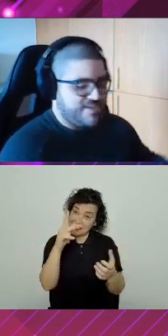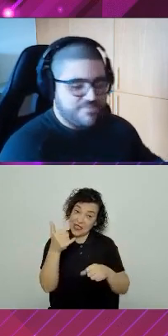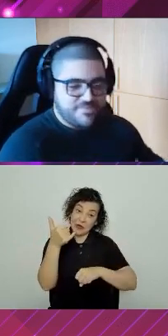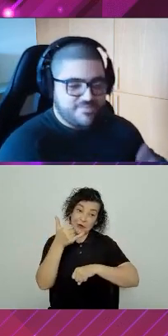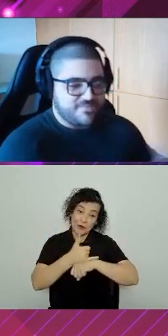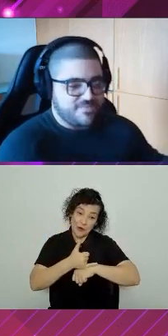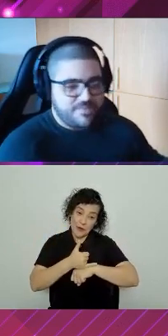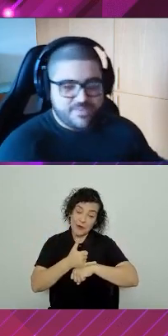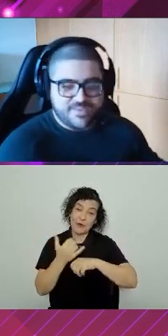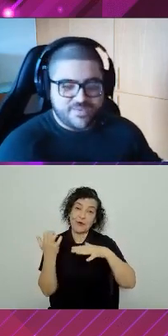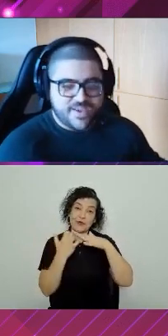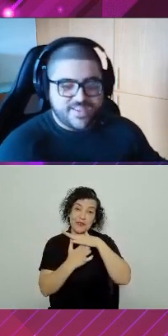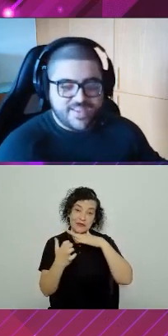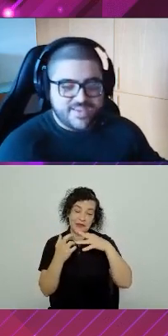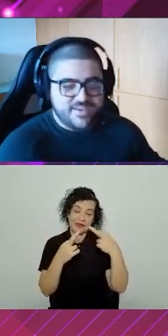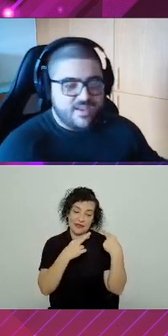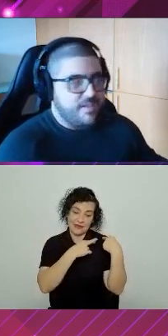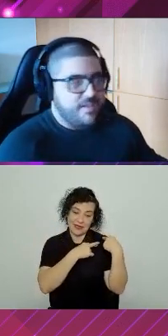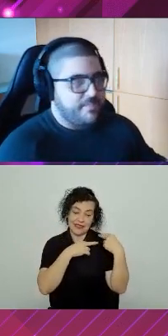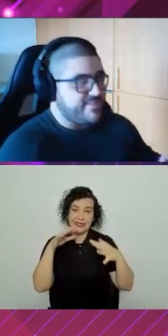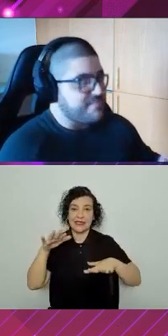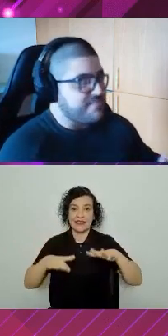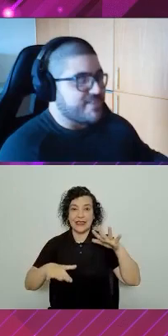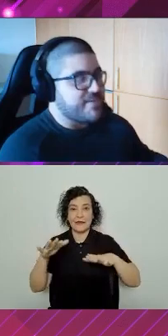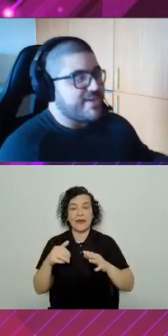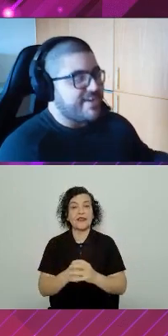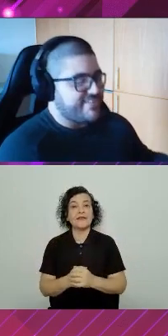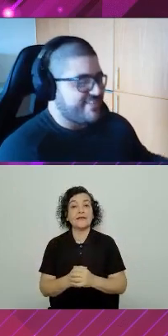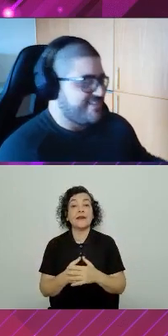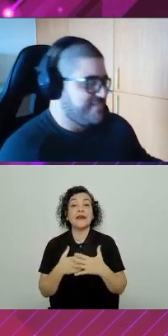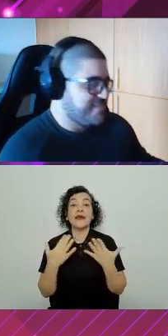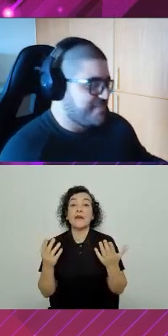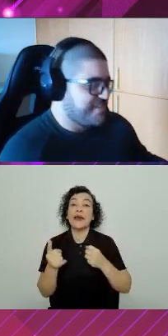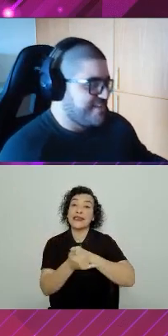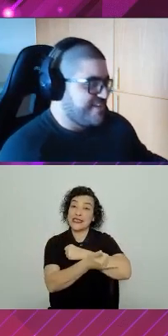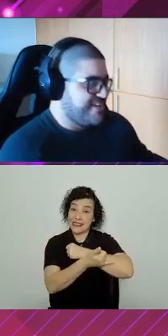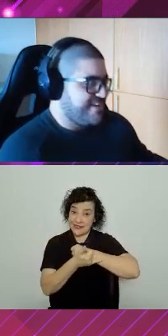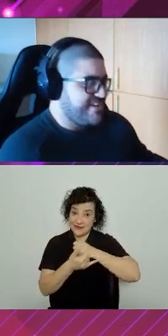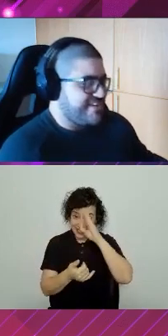é o responsável, depende da sua realidade. Mas infra não é grátis.